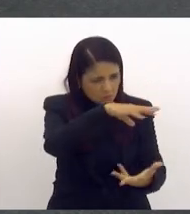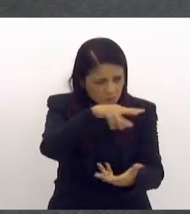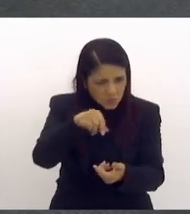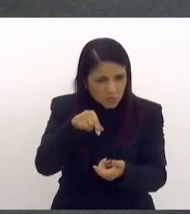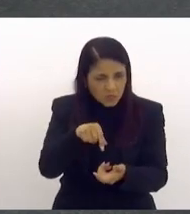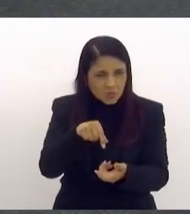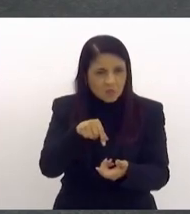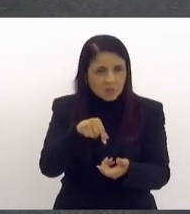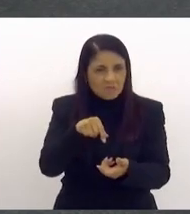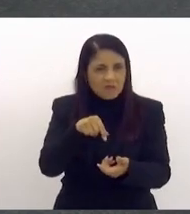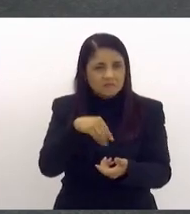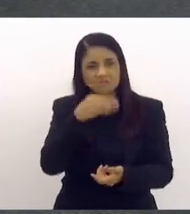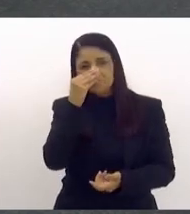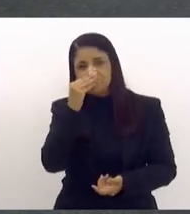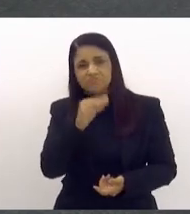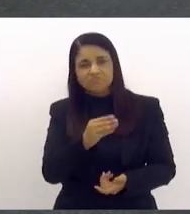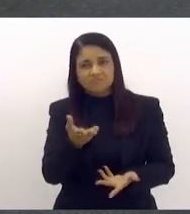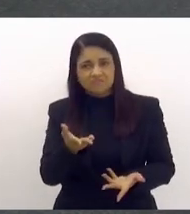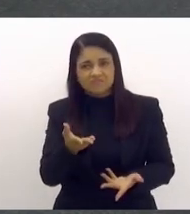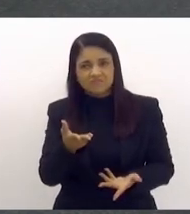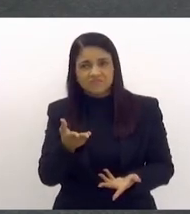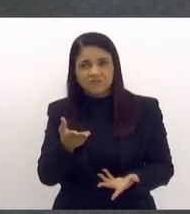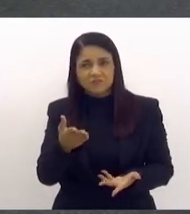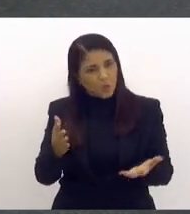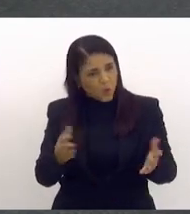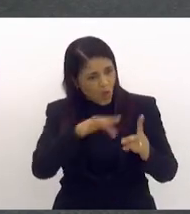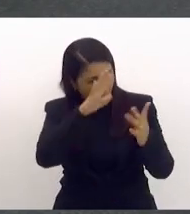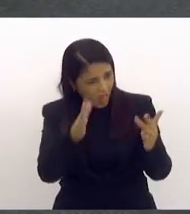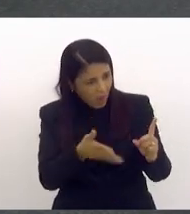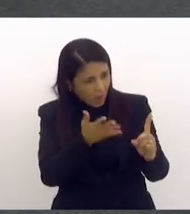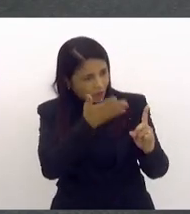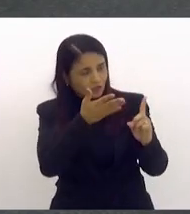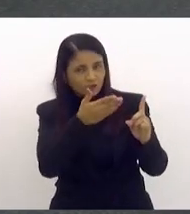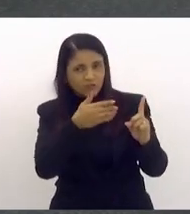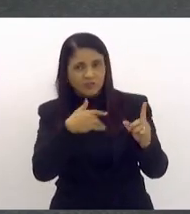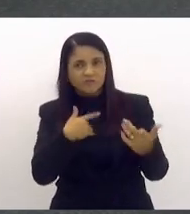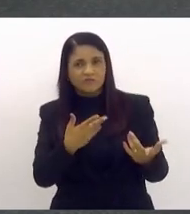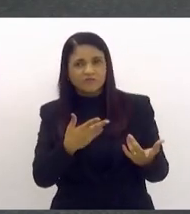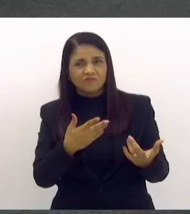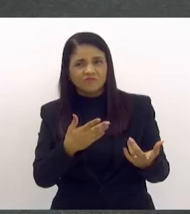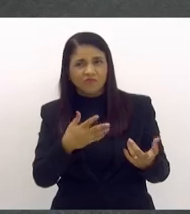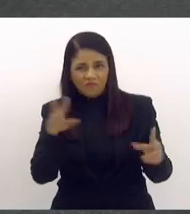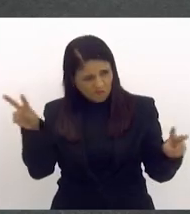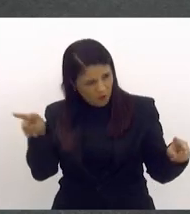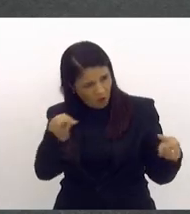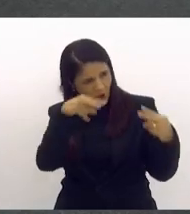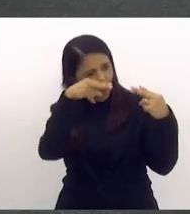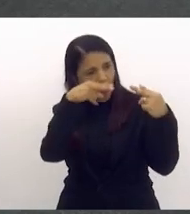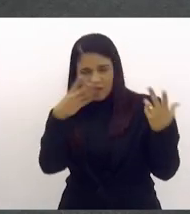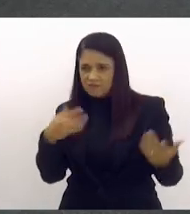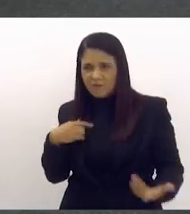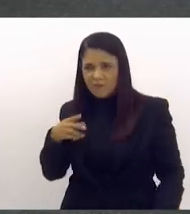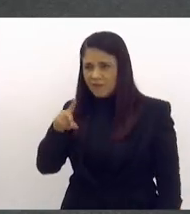desprezando. O deputado, lhe elogiando aqui pelas costas, Vossa Excelência, só tem olhinhos para a Dani Balbi.